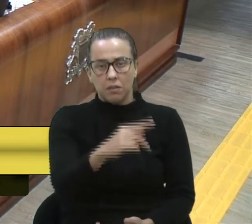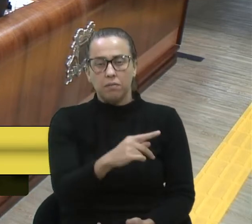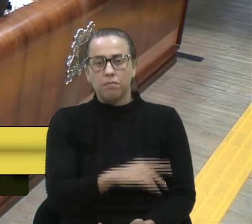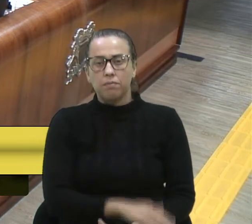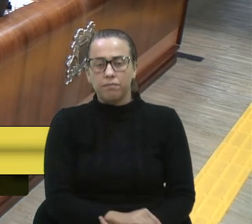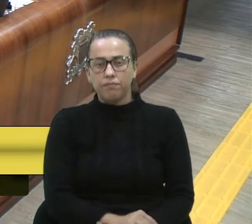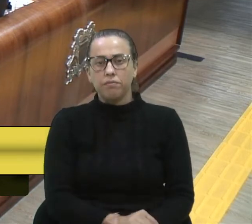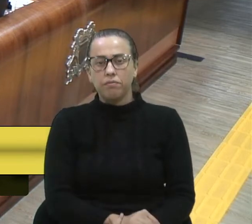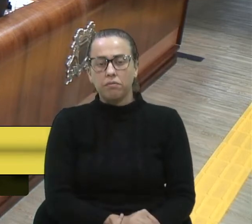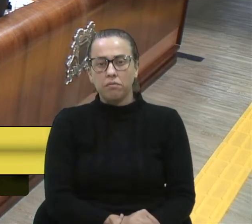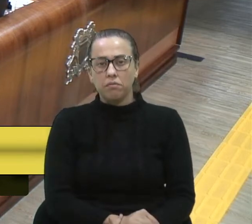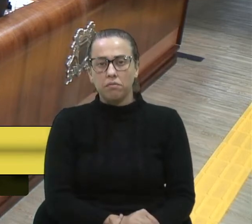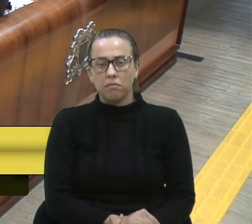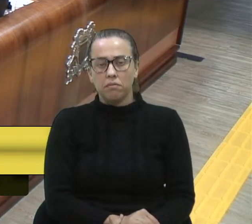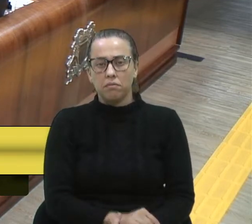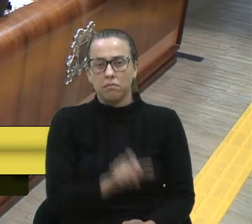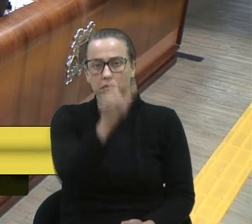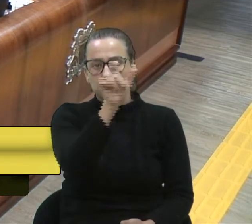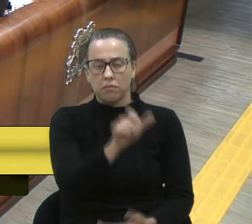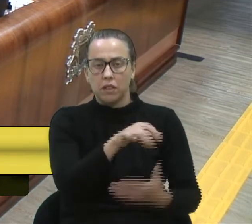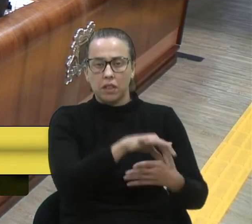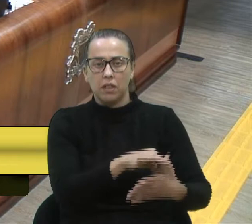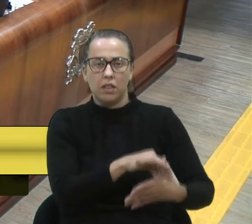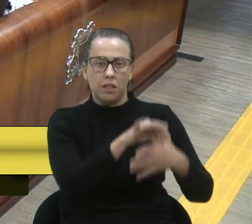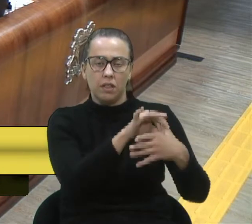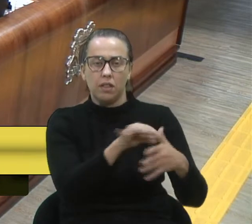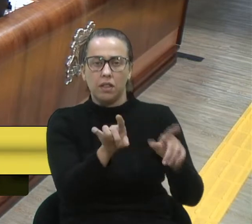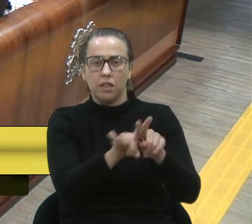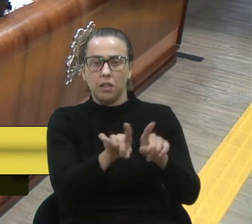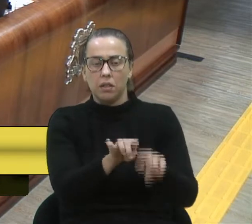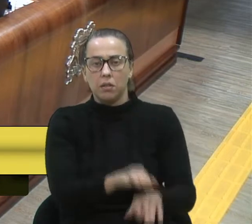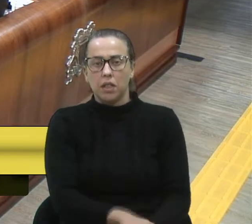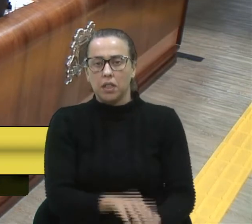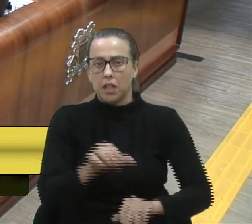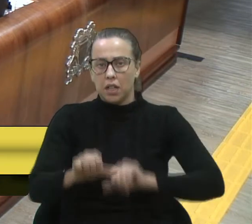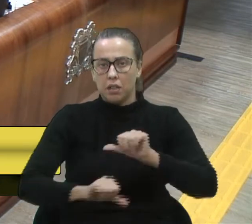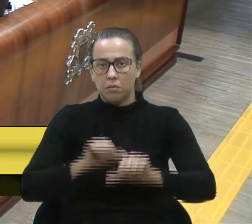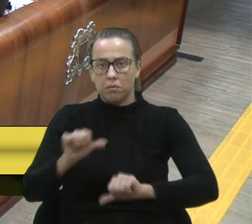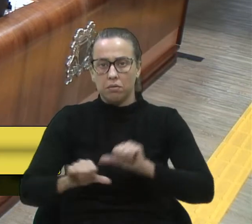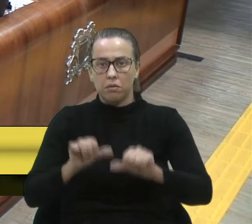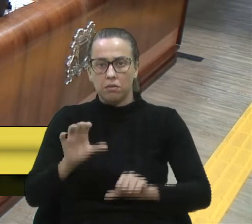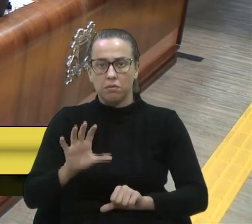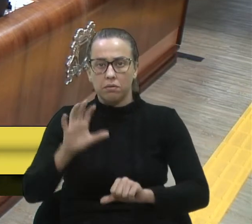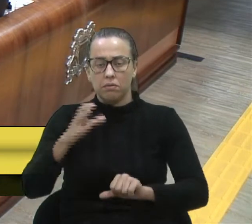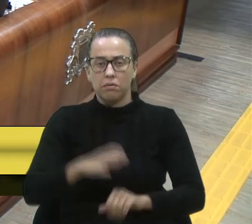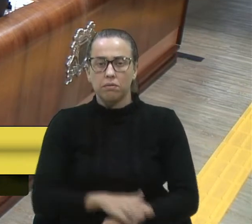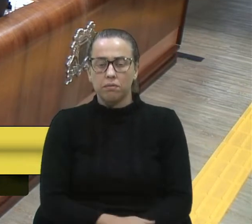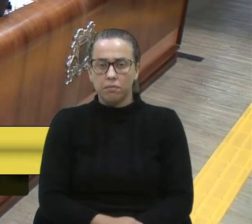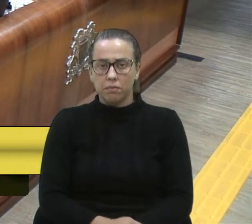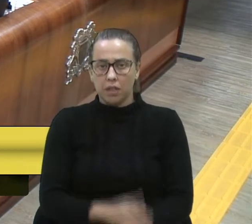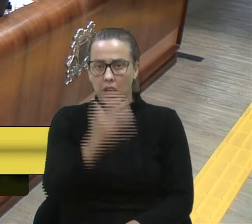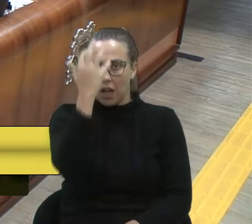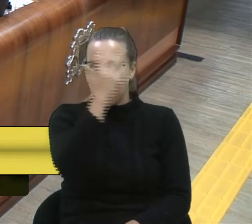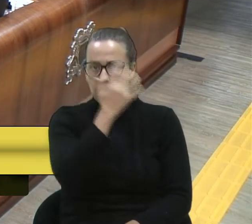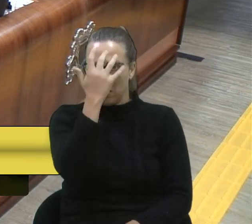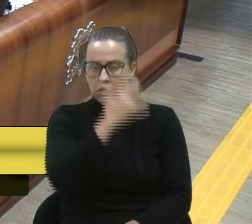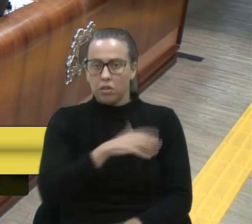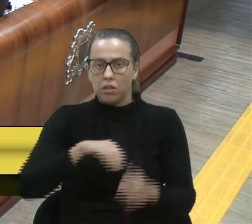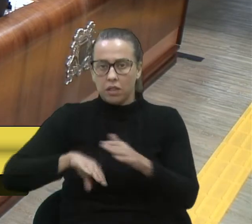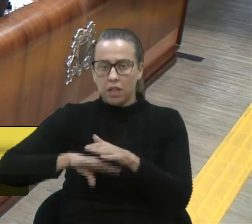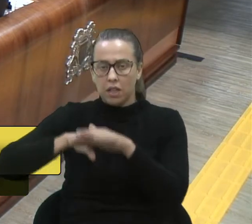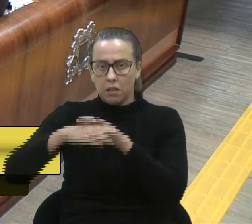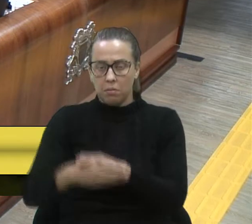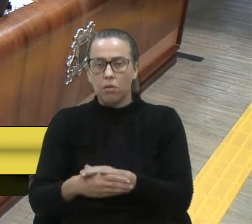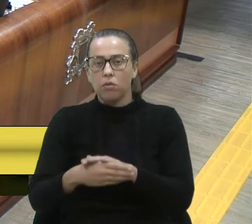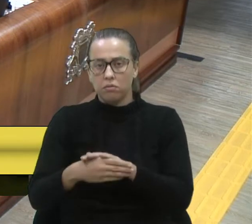e aqui na palavra da pessoa do líder do governo também, essa mudança que aconteceu aí na gestão Adiló, que implementou então o pregão